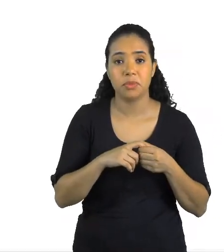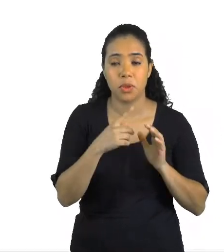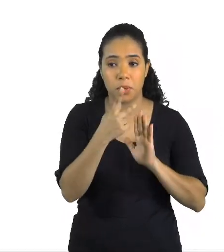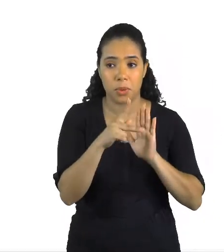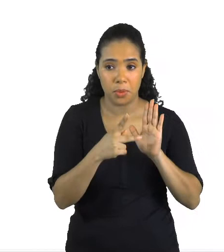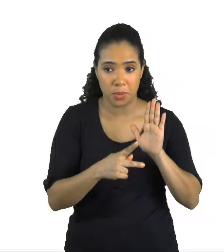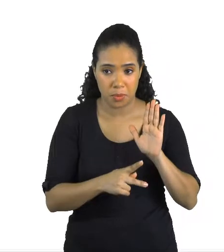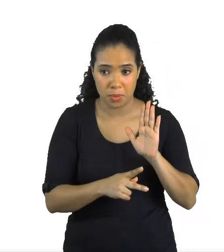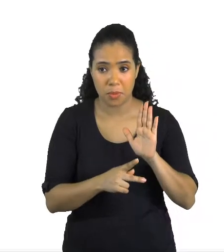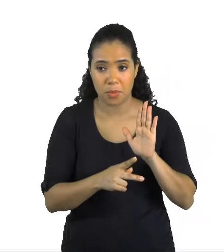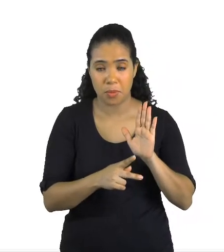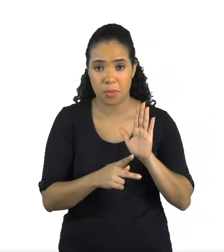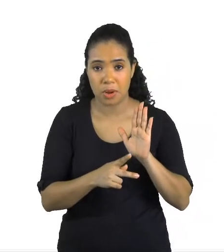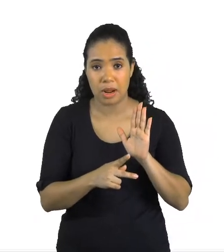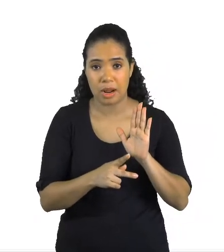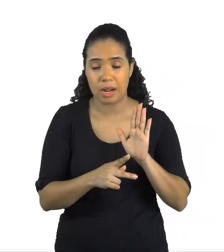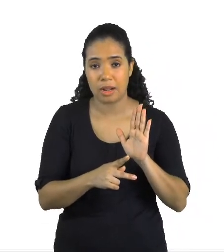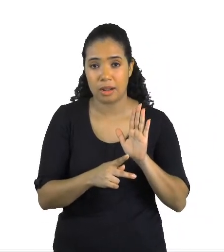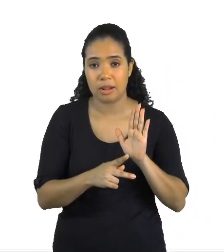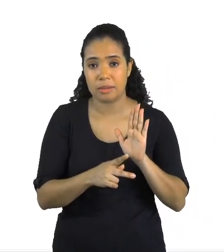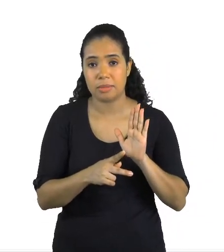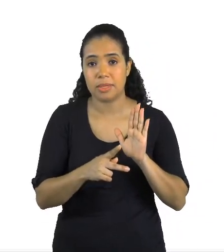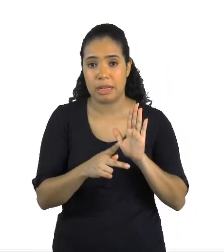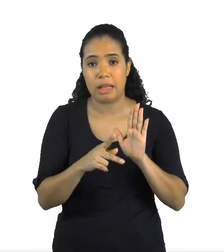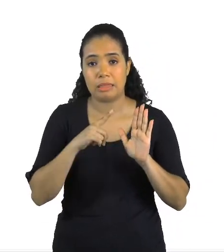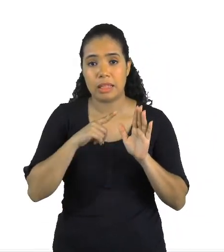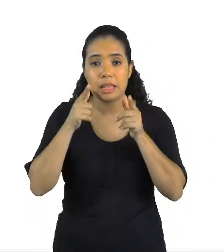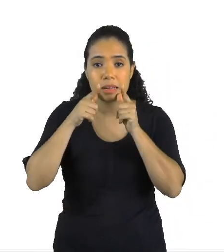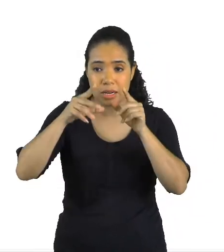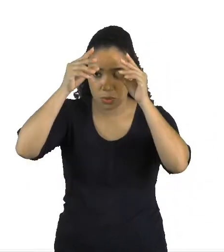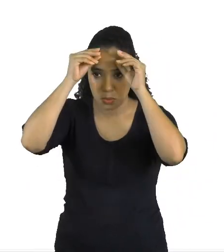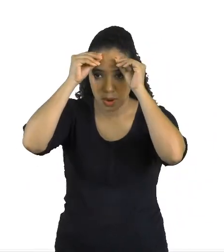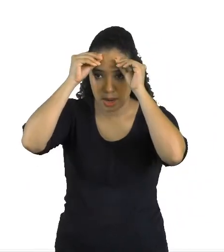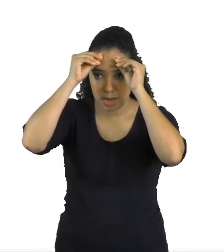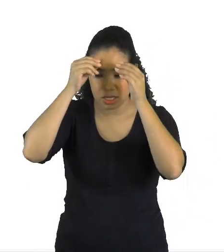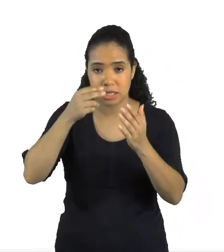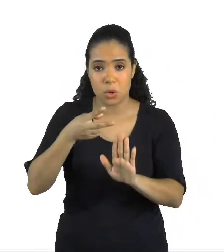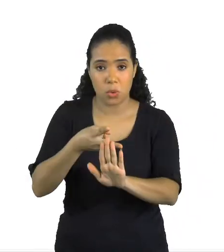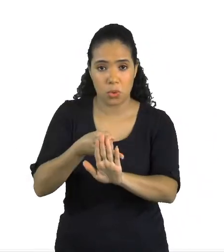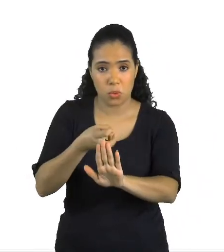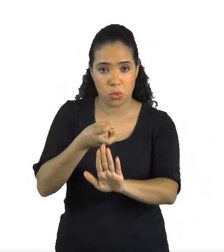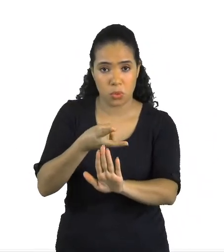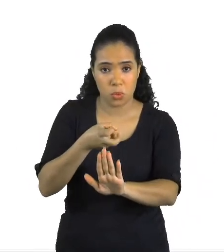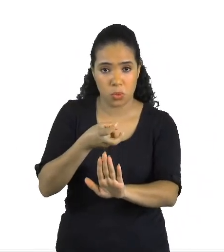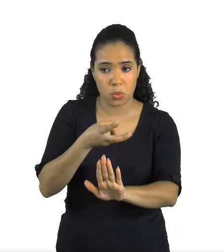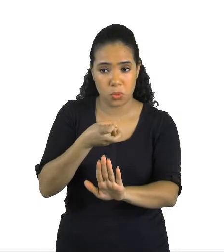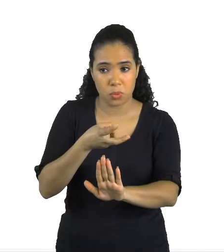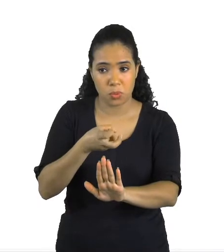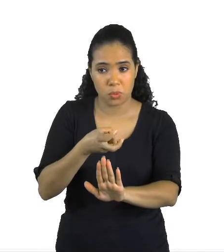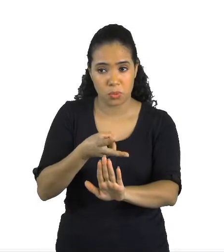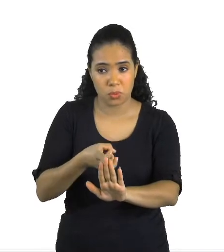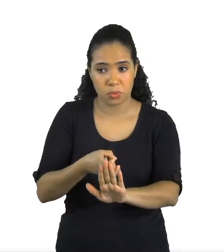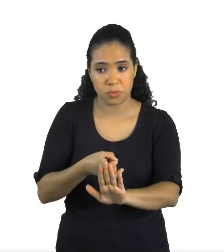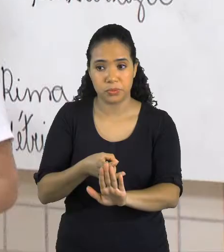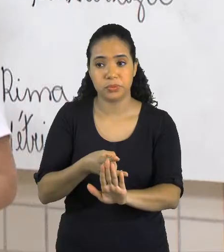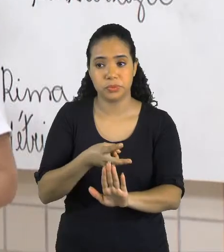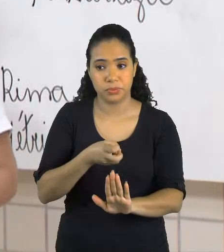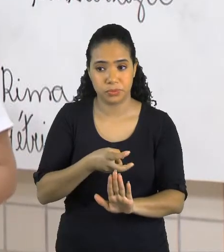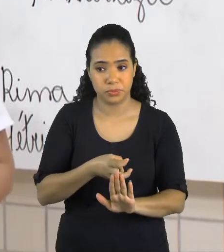faz uso da linguagem conotativa. Temos aí denotação e conotação.